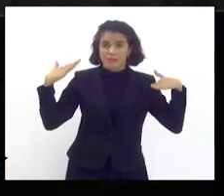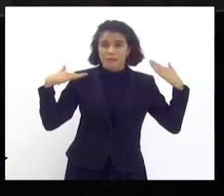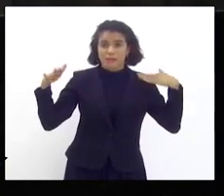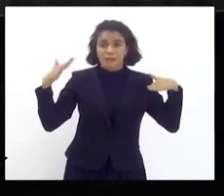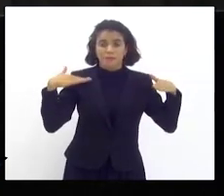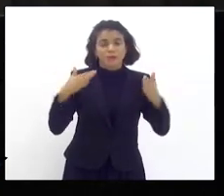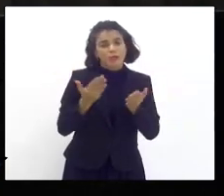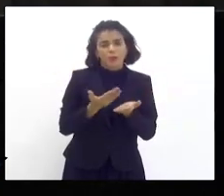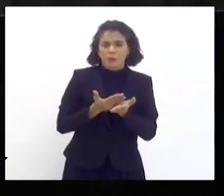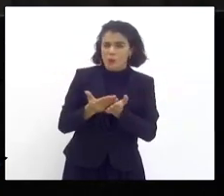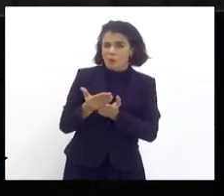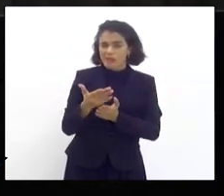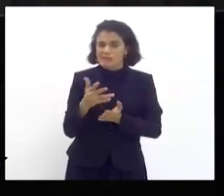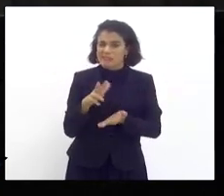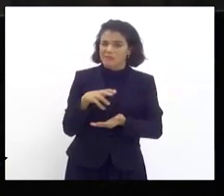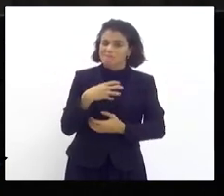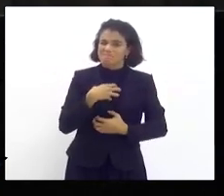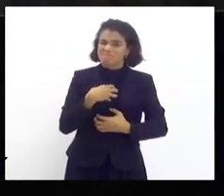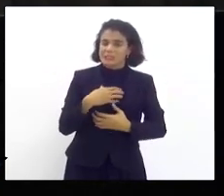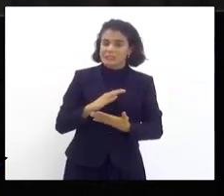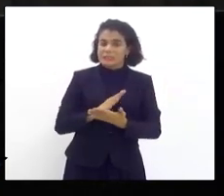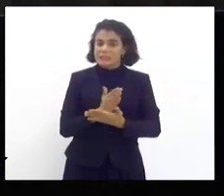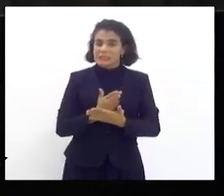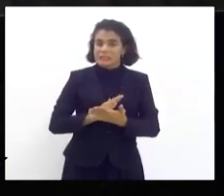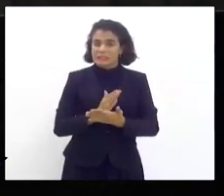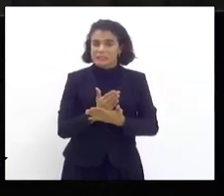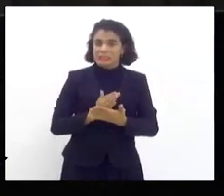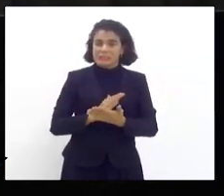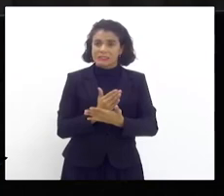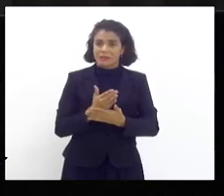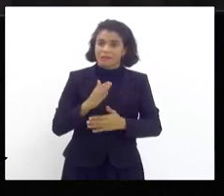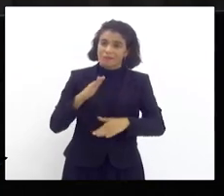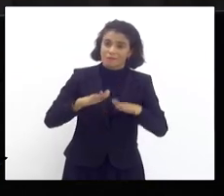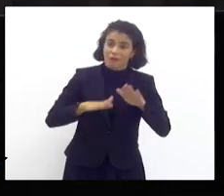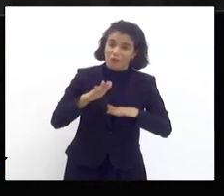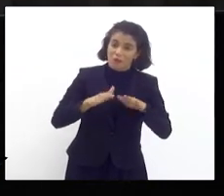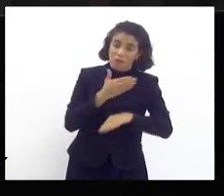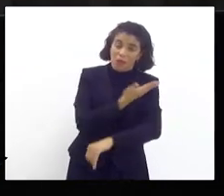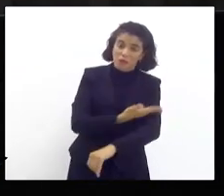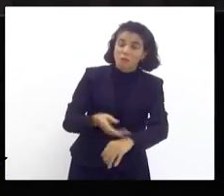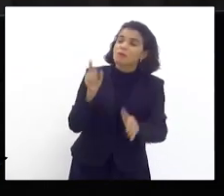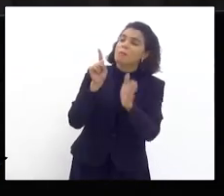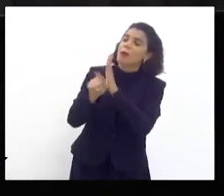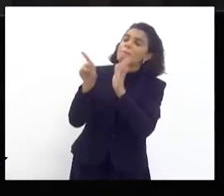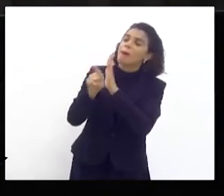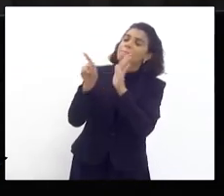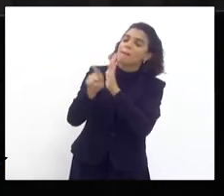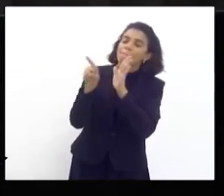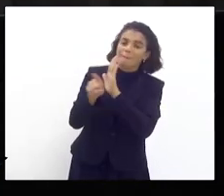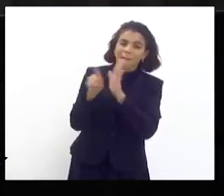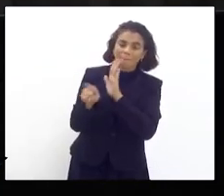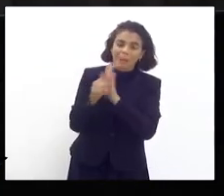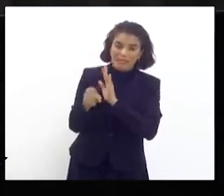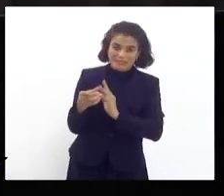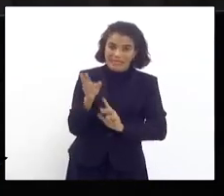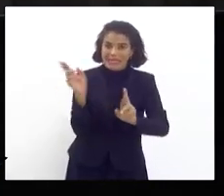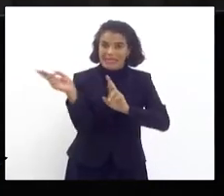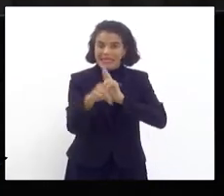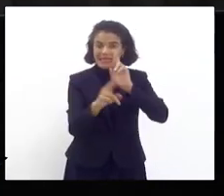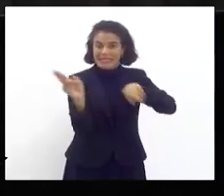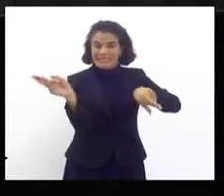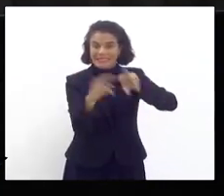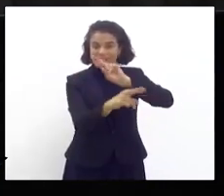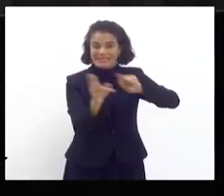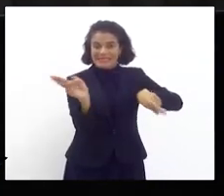no início estava se sentindo desconfortável porque talvez não esteja acostumado a ser indagado pelo parlamento e eu falei para ele que